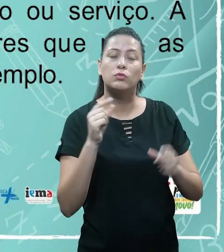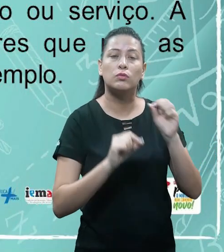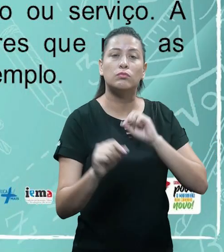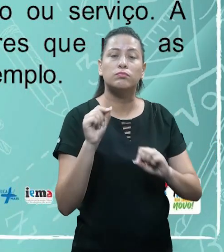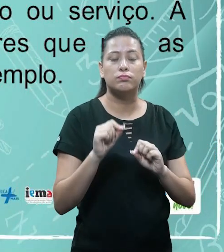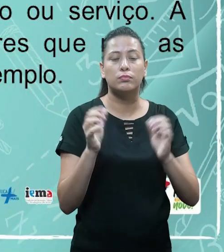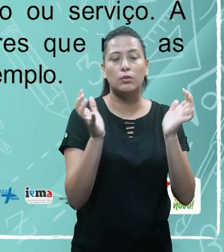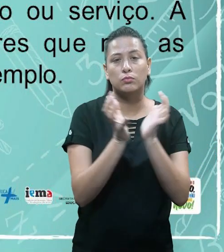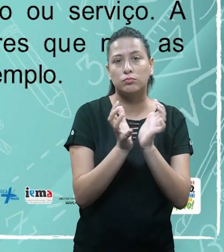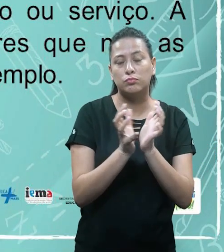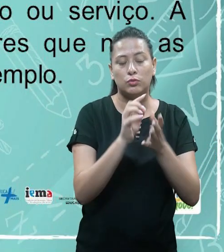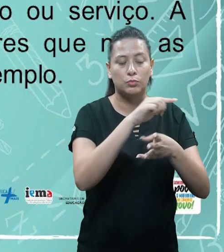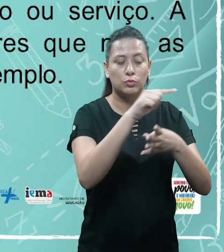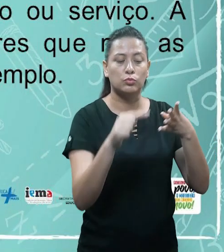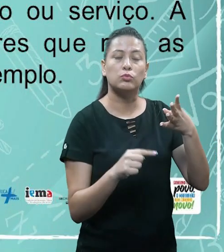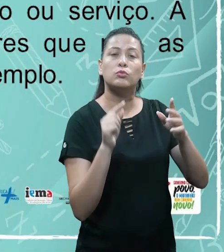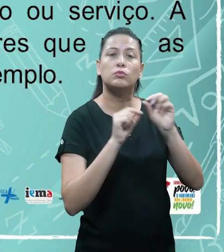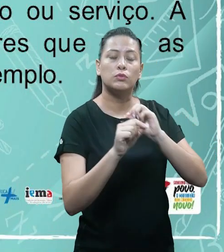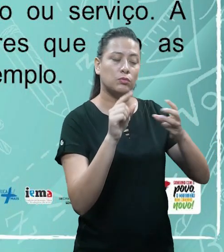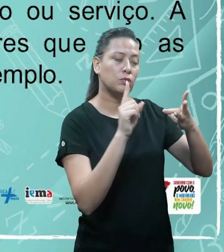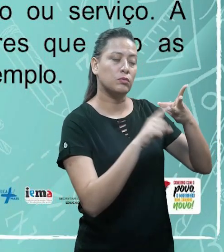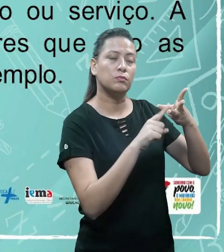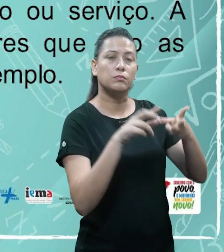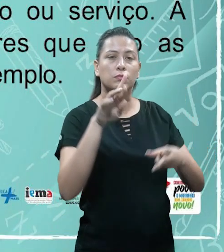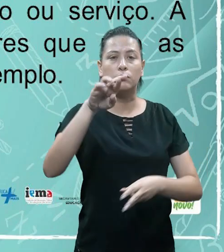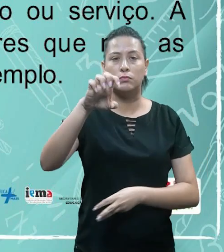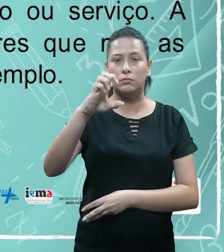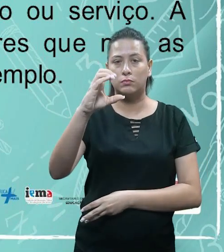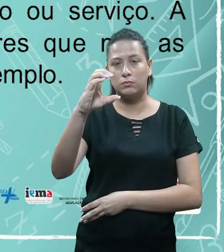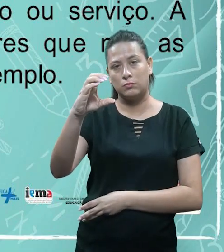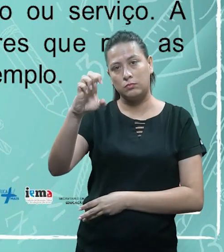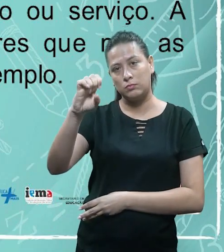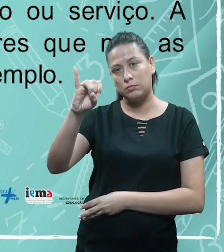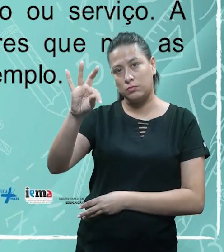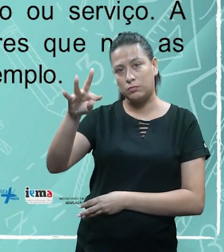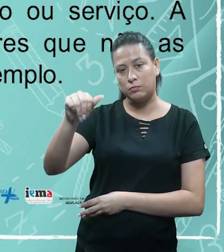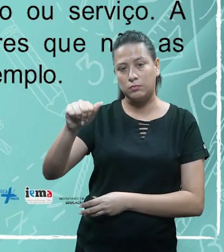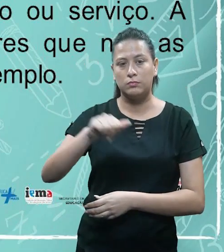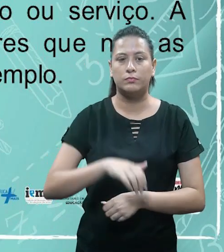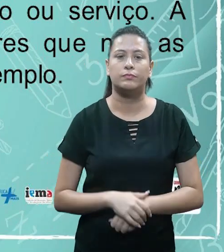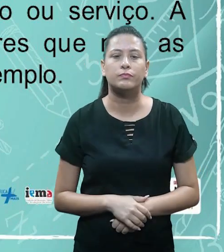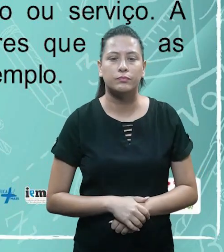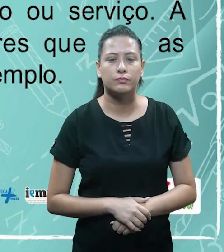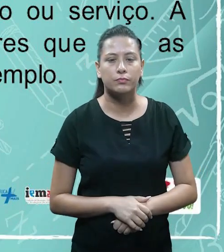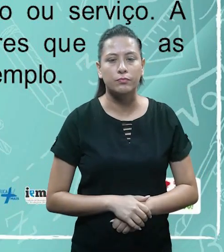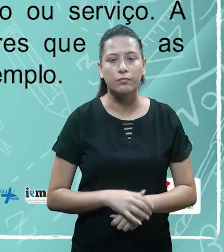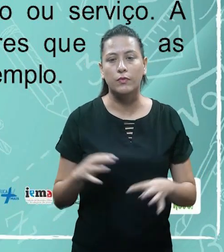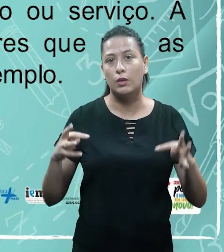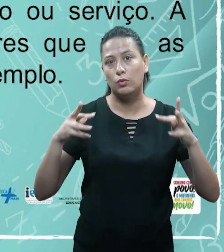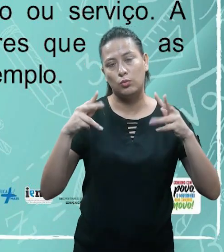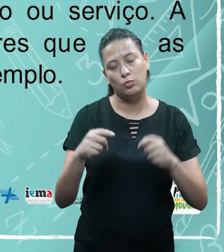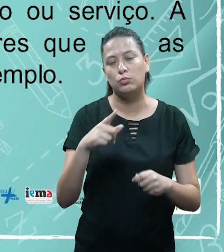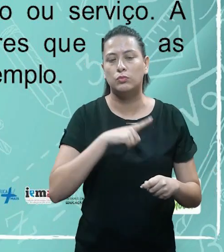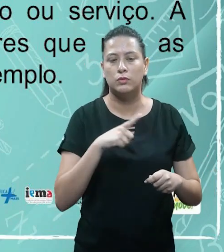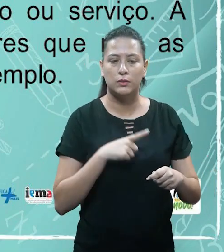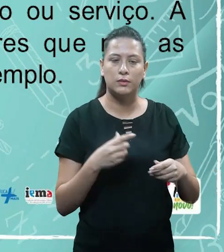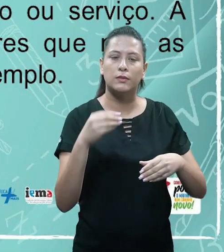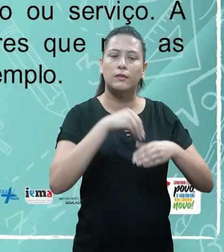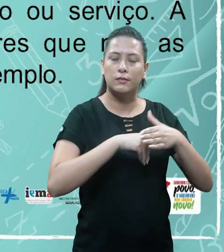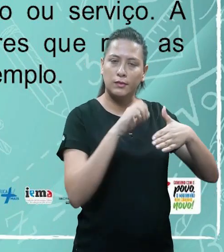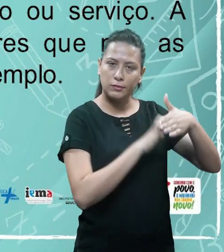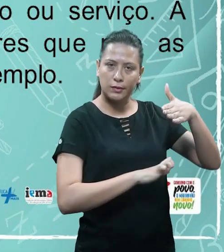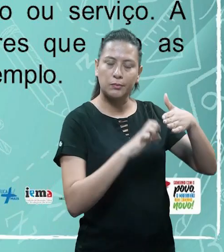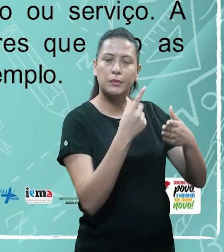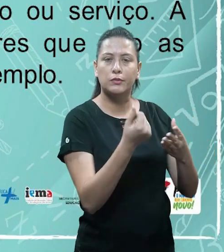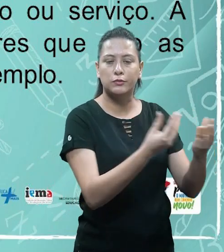Próximo grande grupo, gente, do plano de contas que tem que ser trabalhado, tá? Receitas, o que que diz, ó? As receitas são todas as entradas no caixa da